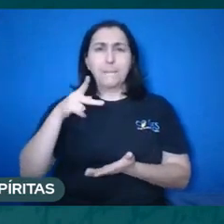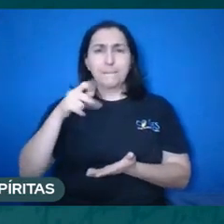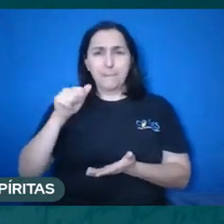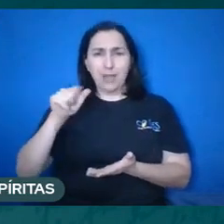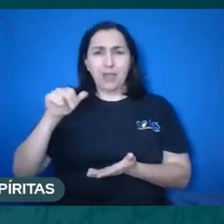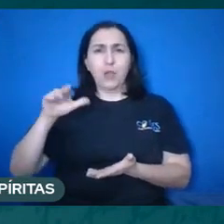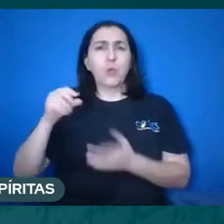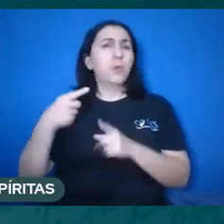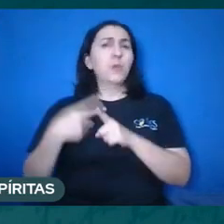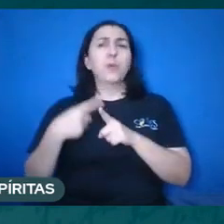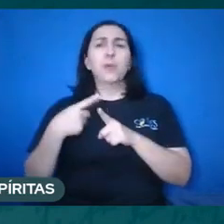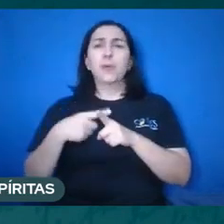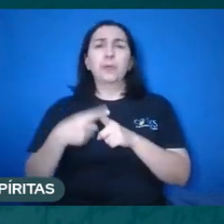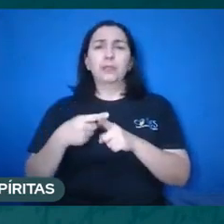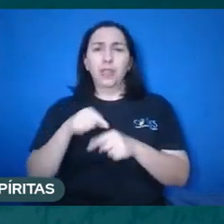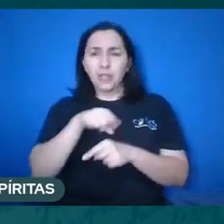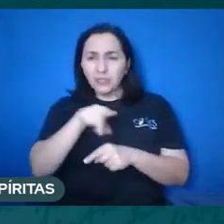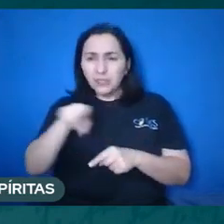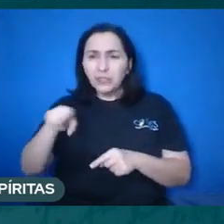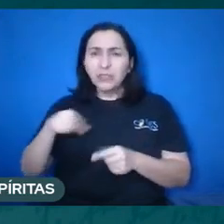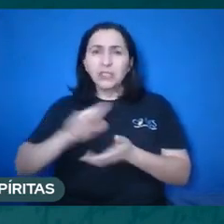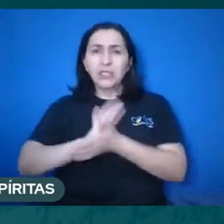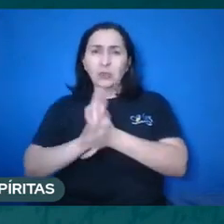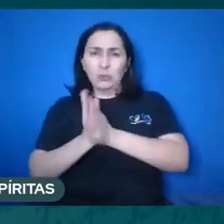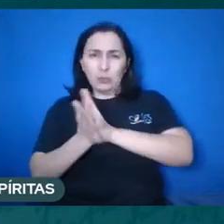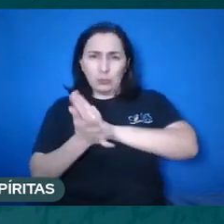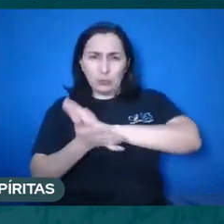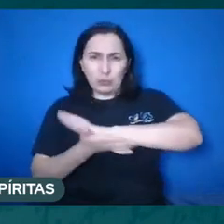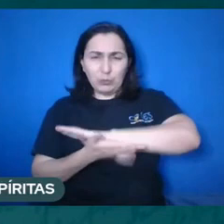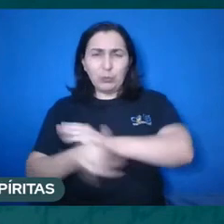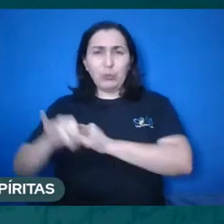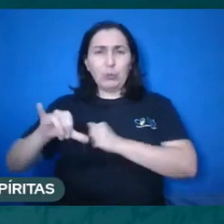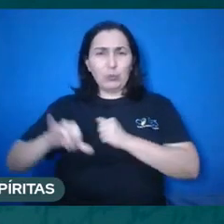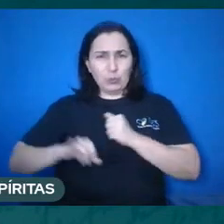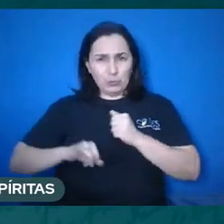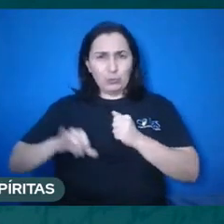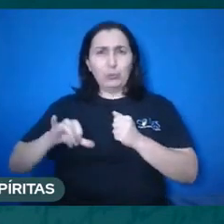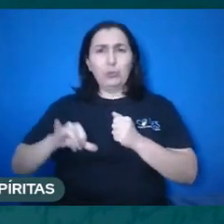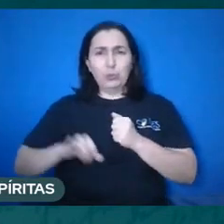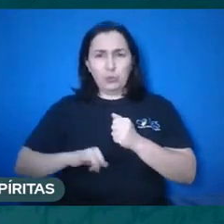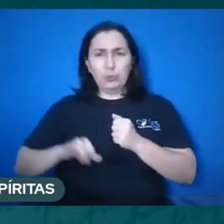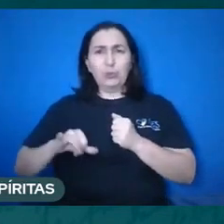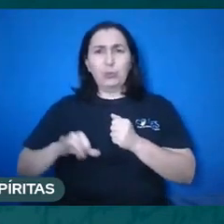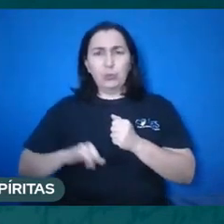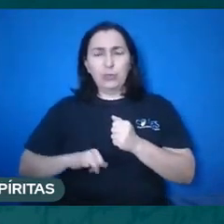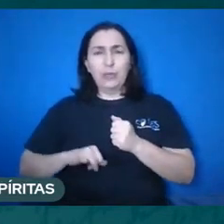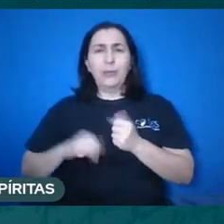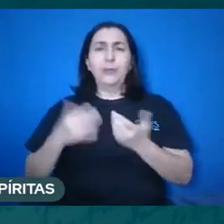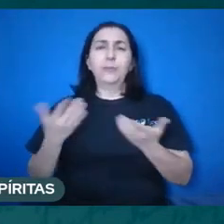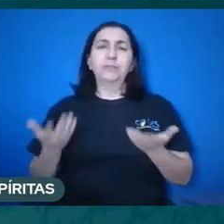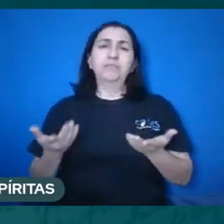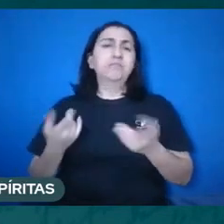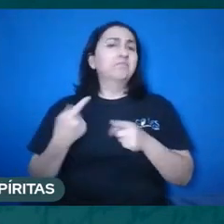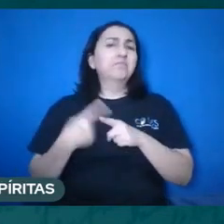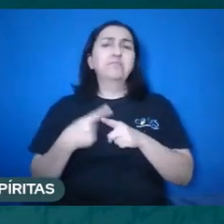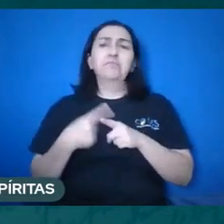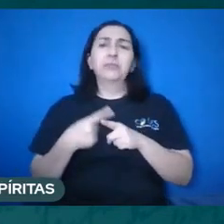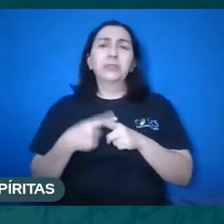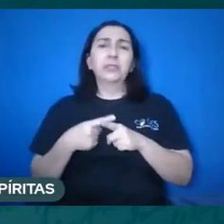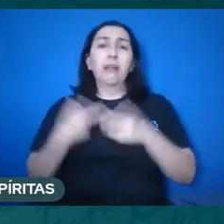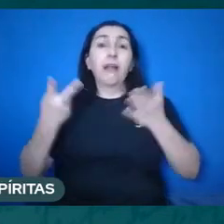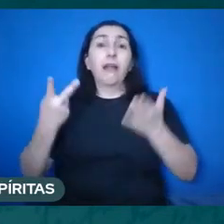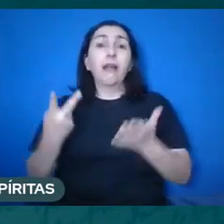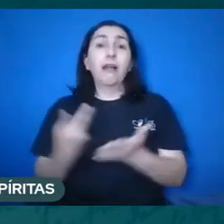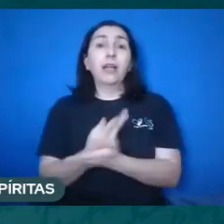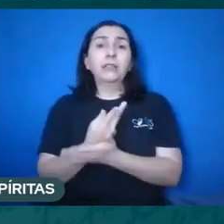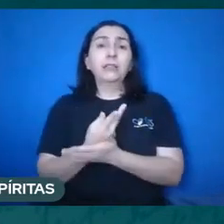queridos sofrerem por conta de decisões que ele tomou e não estavam bem esclarecidos, porque de repente sofreram